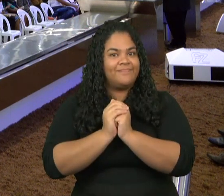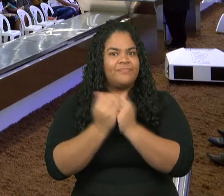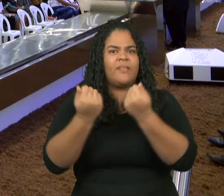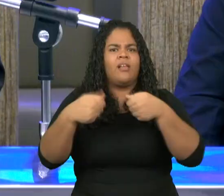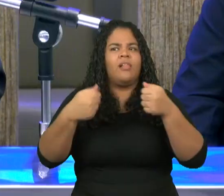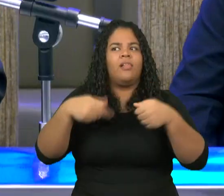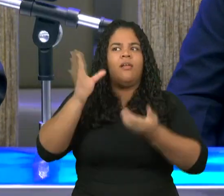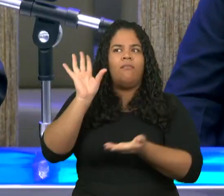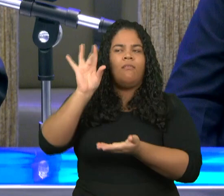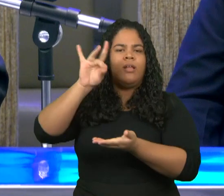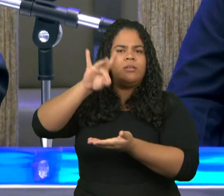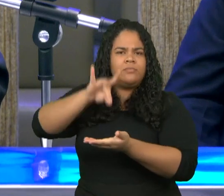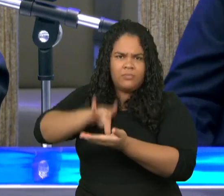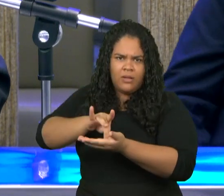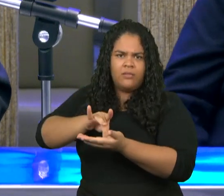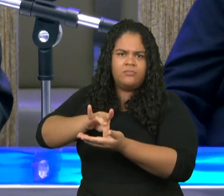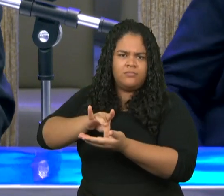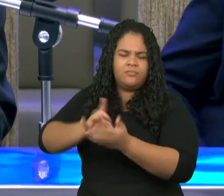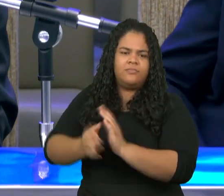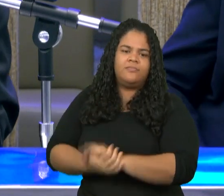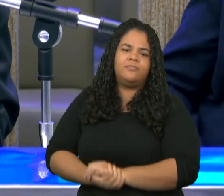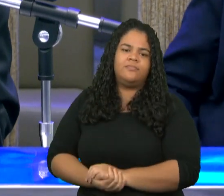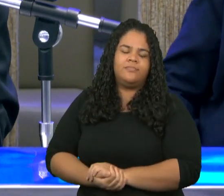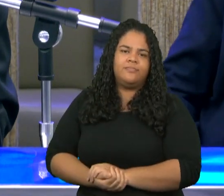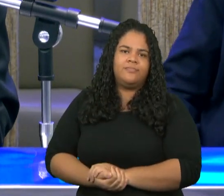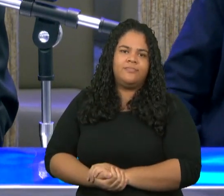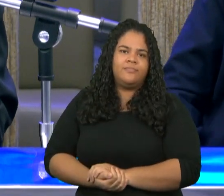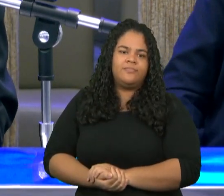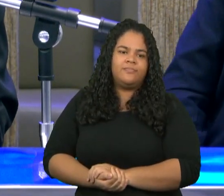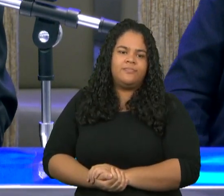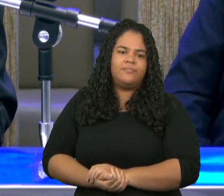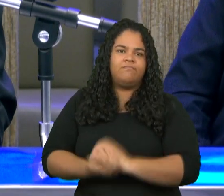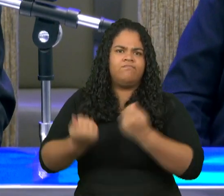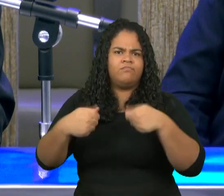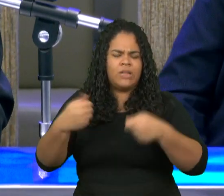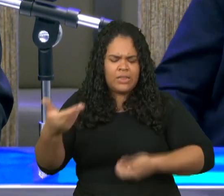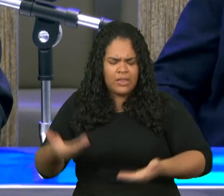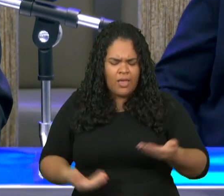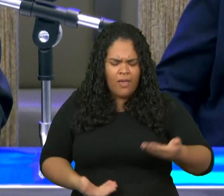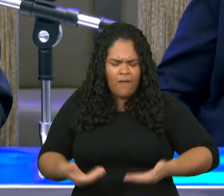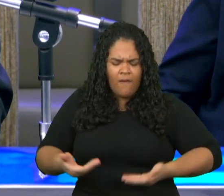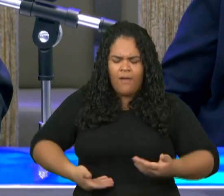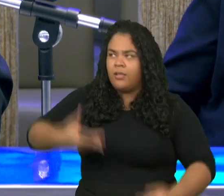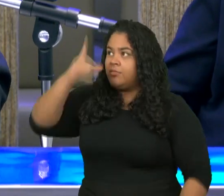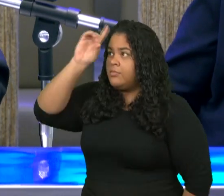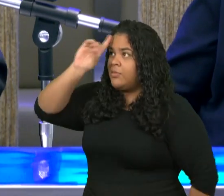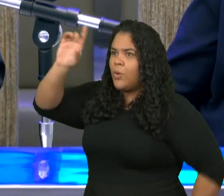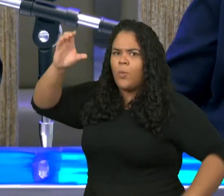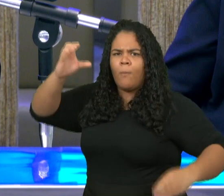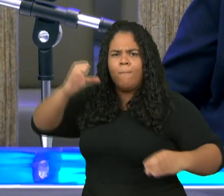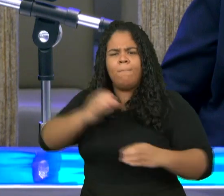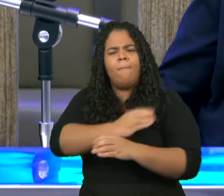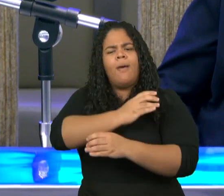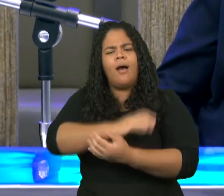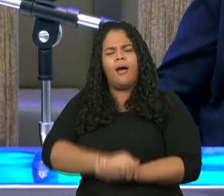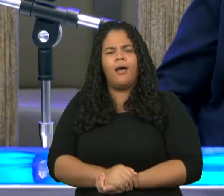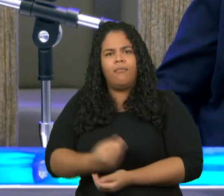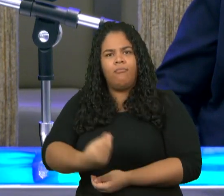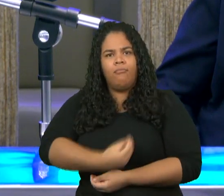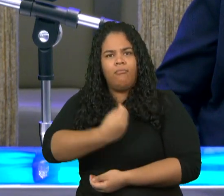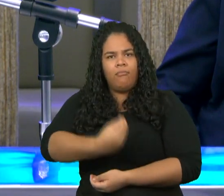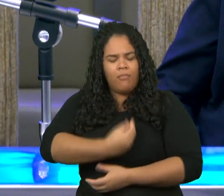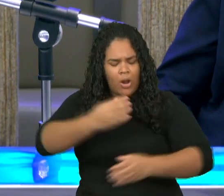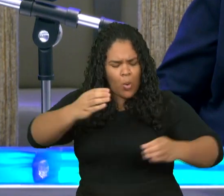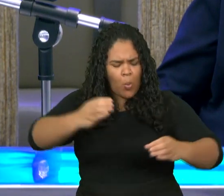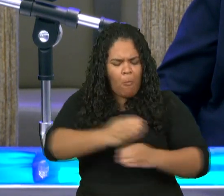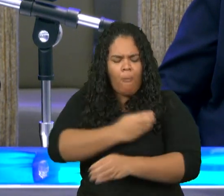integridade servir a Deus com integridade não tem na sua relação com Deus não